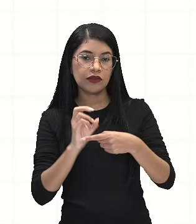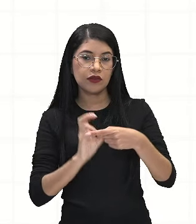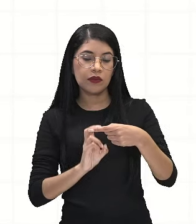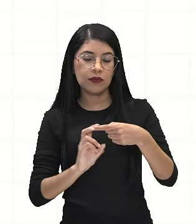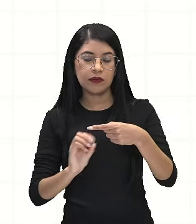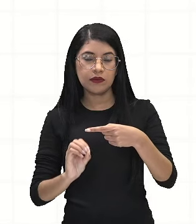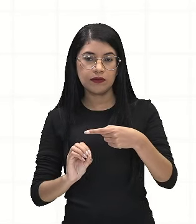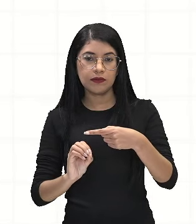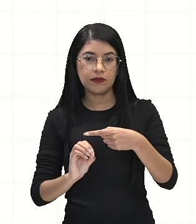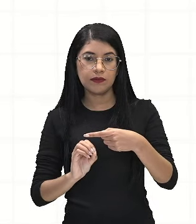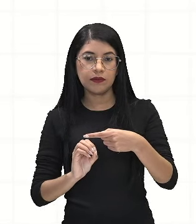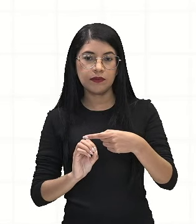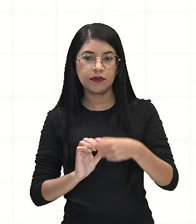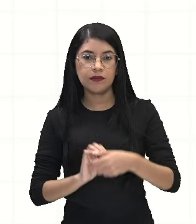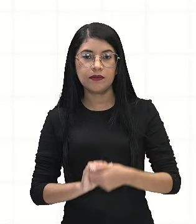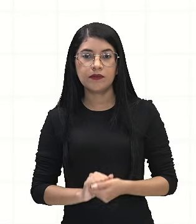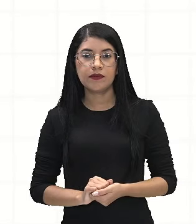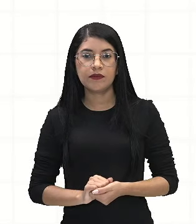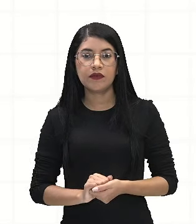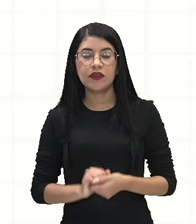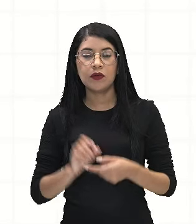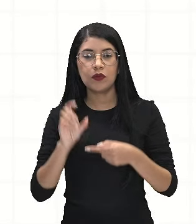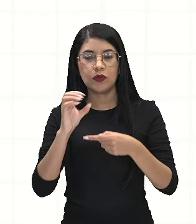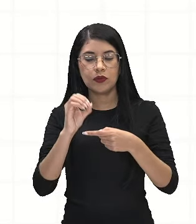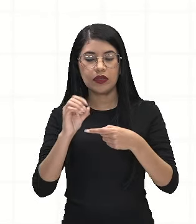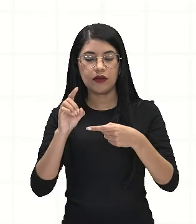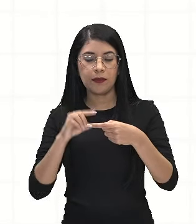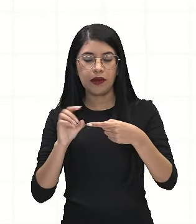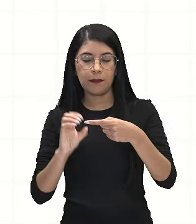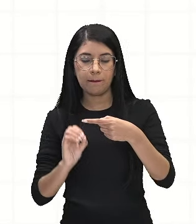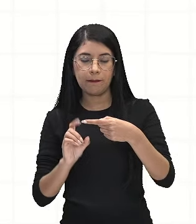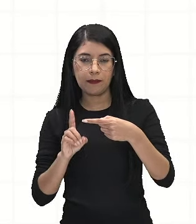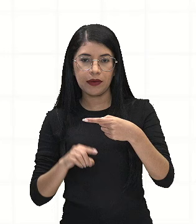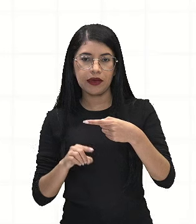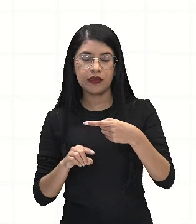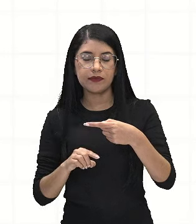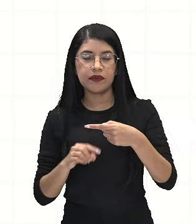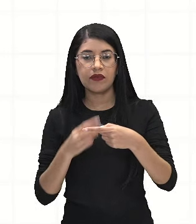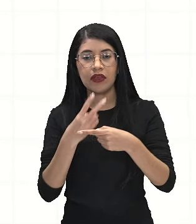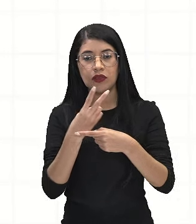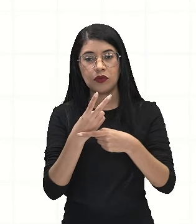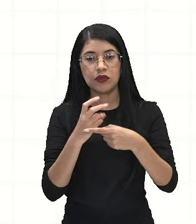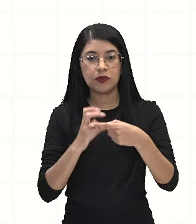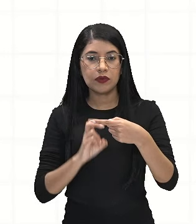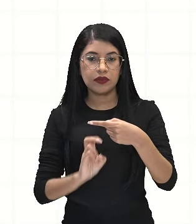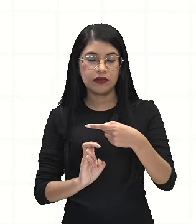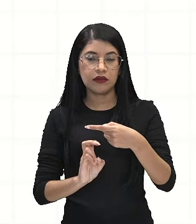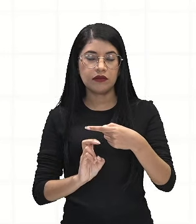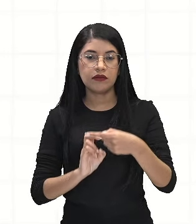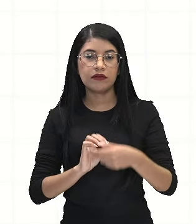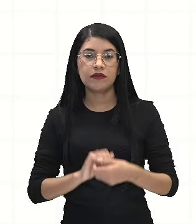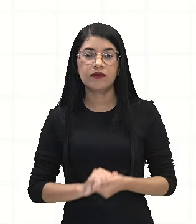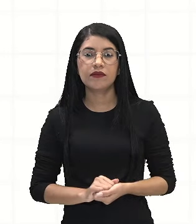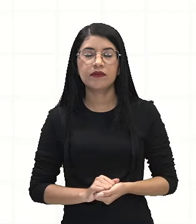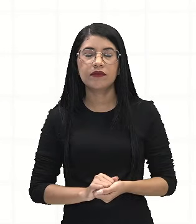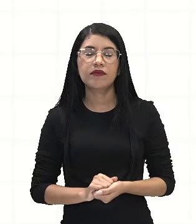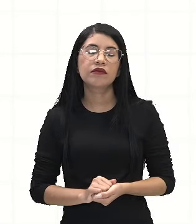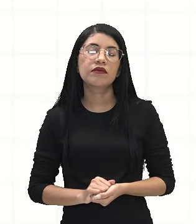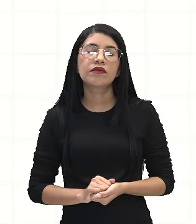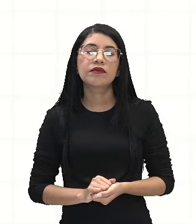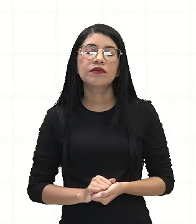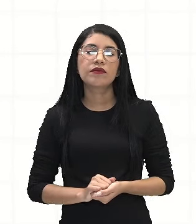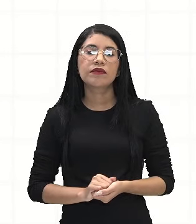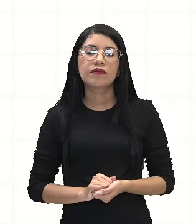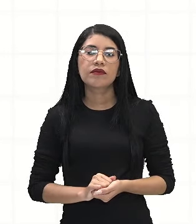Aí também a gente pode cancelar esse zero com esse zero, vai ficar só a divisão de 2 por 5, né? Então, fazendo essa